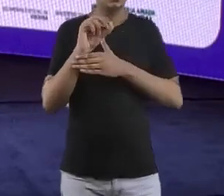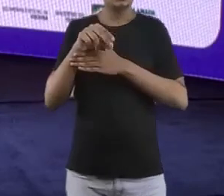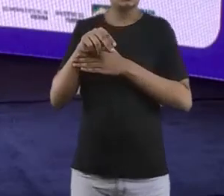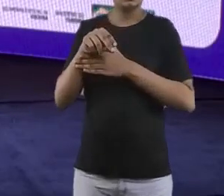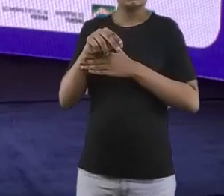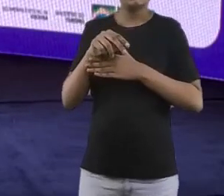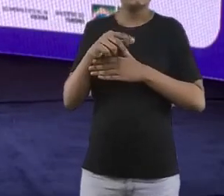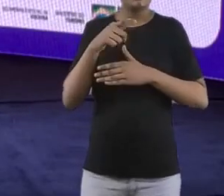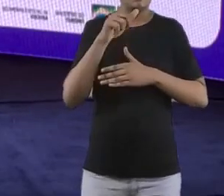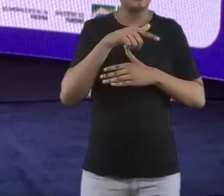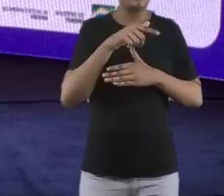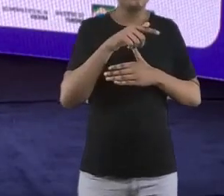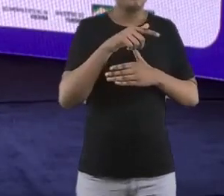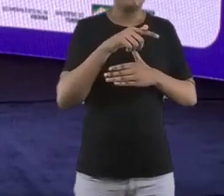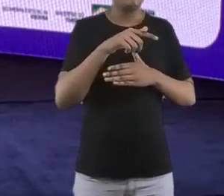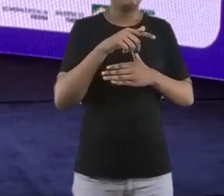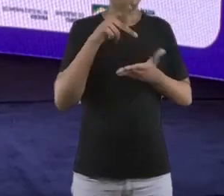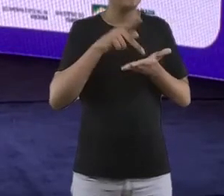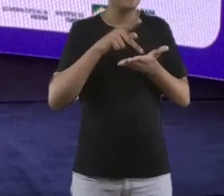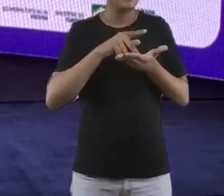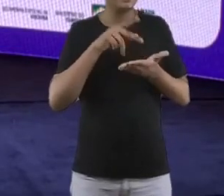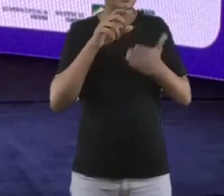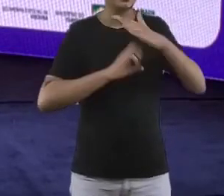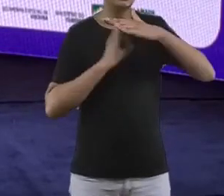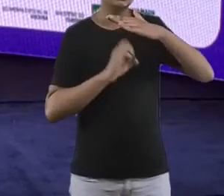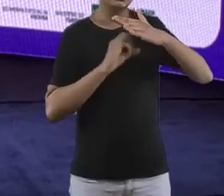investe com propaganda da AMA para investir no projeto?